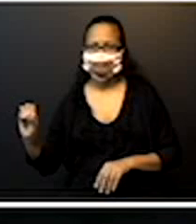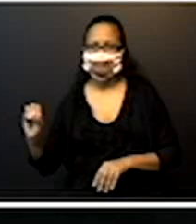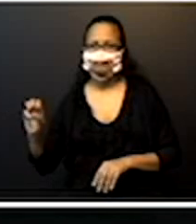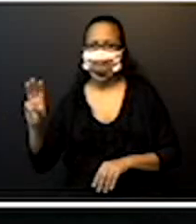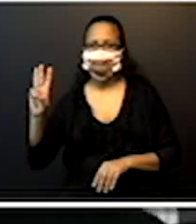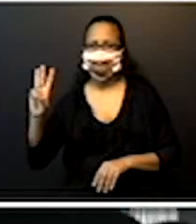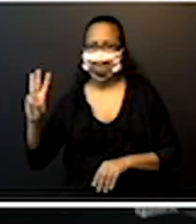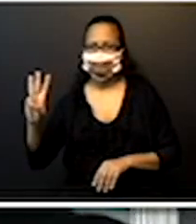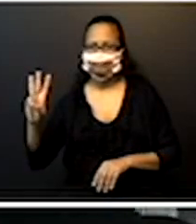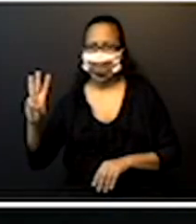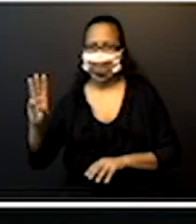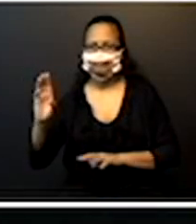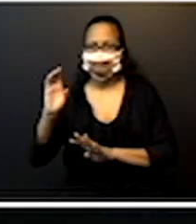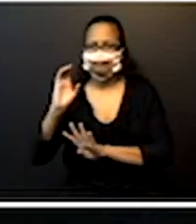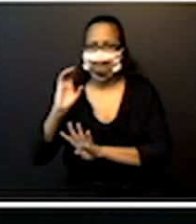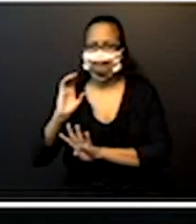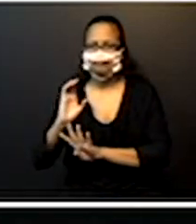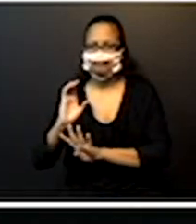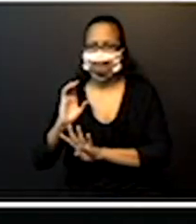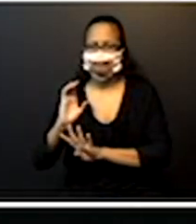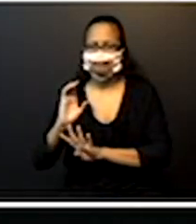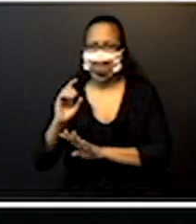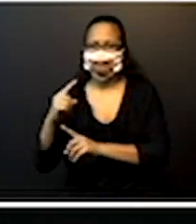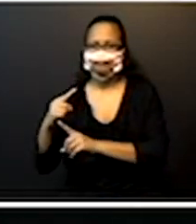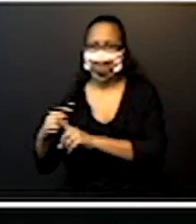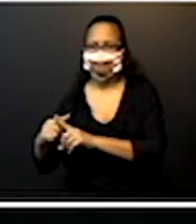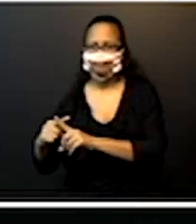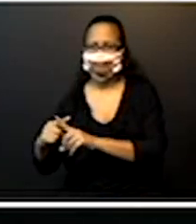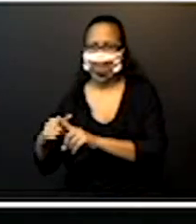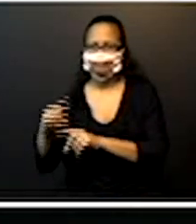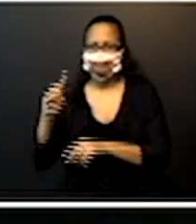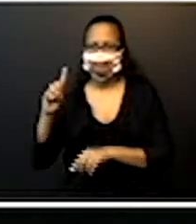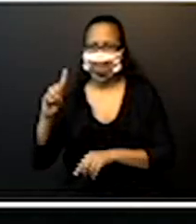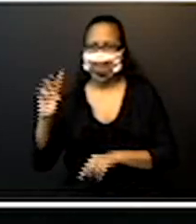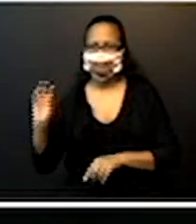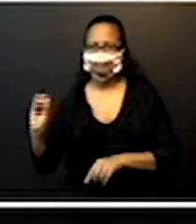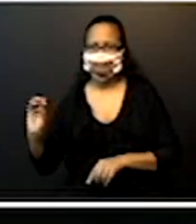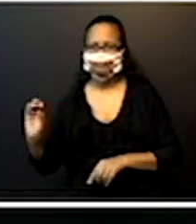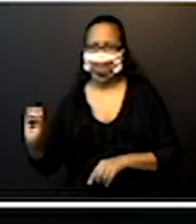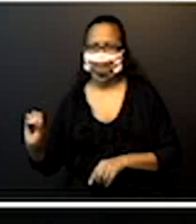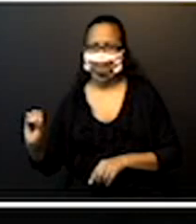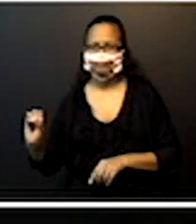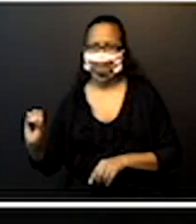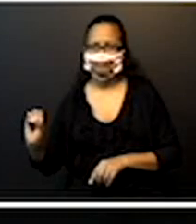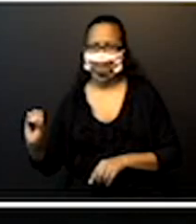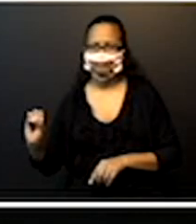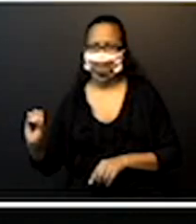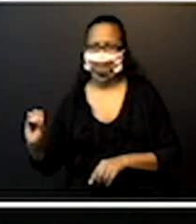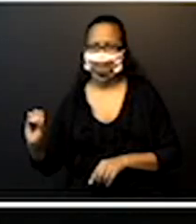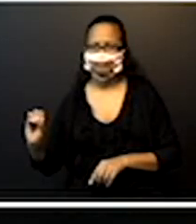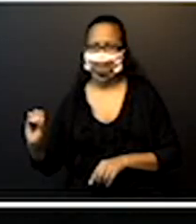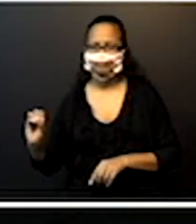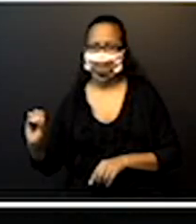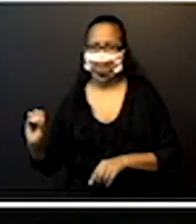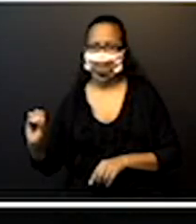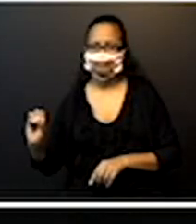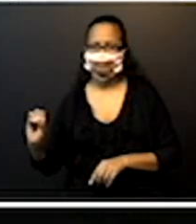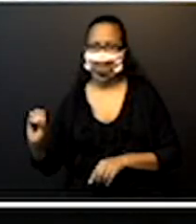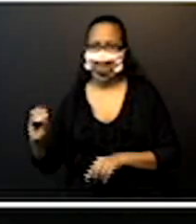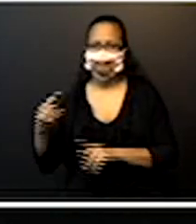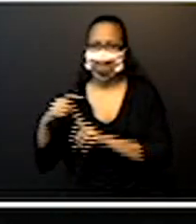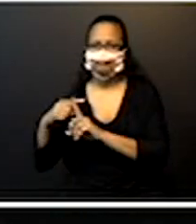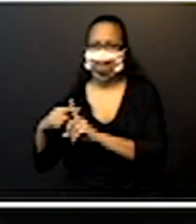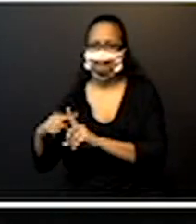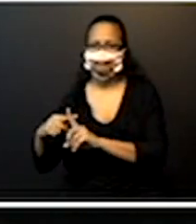eu tenho 3 vezes 100, vou mudar de ordem, mais